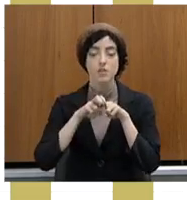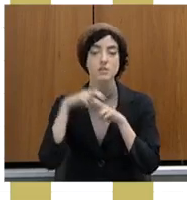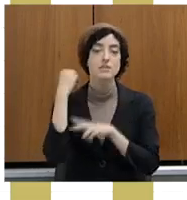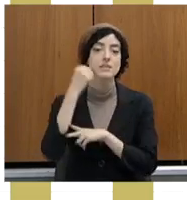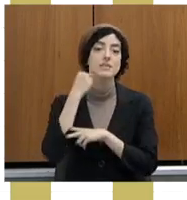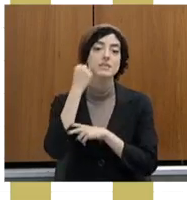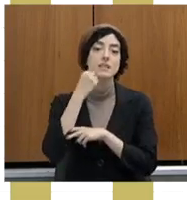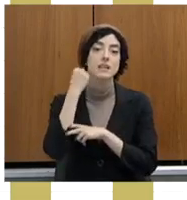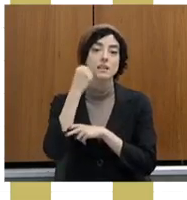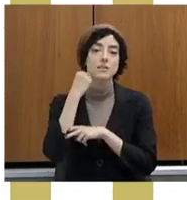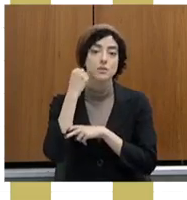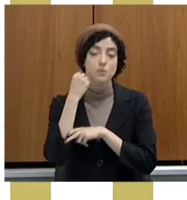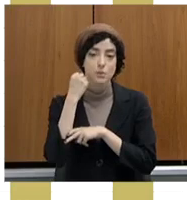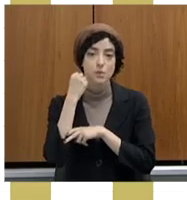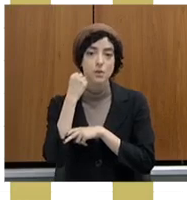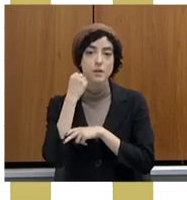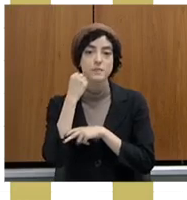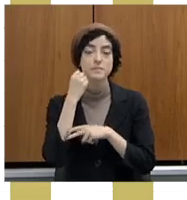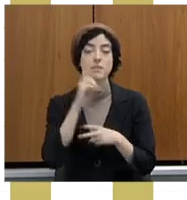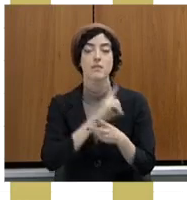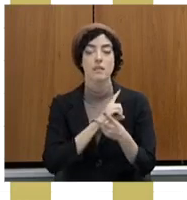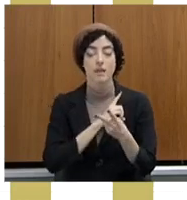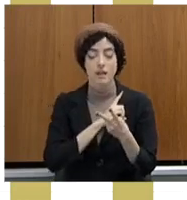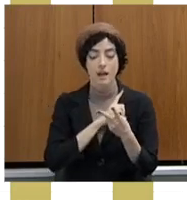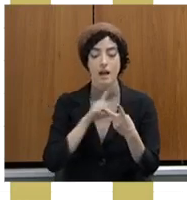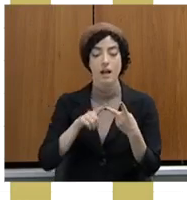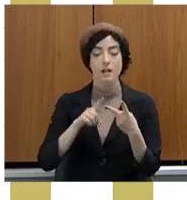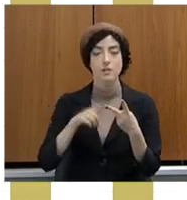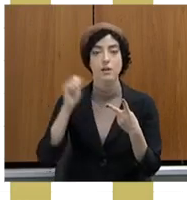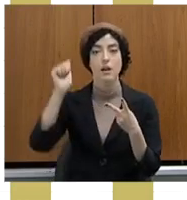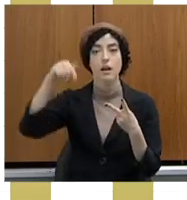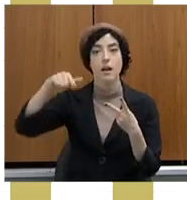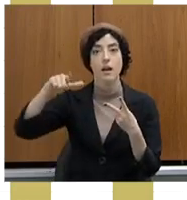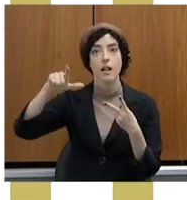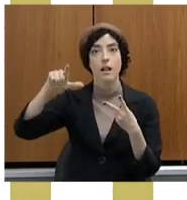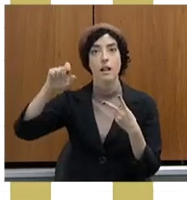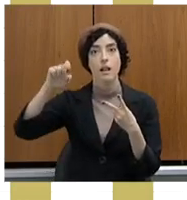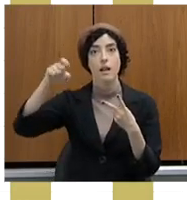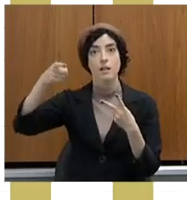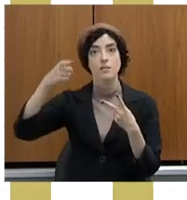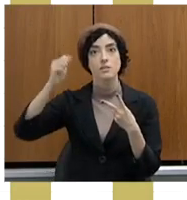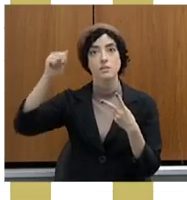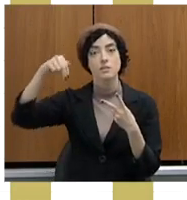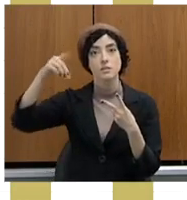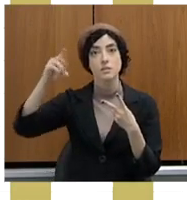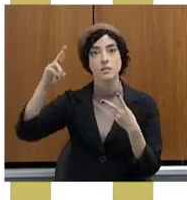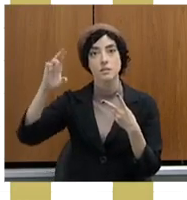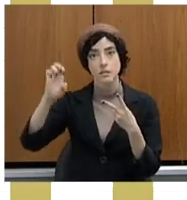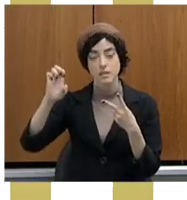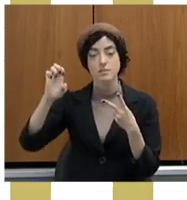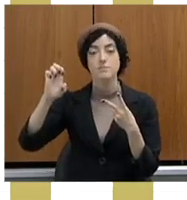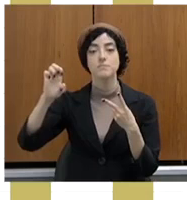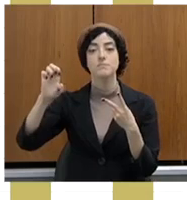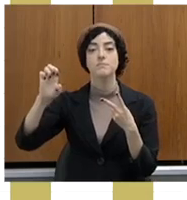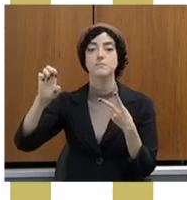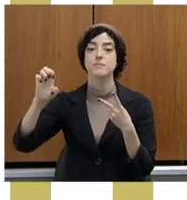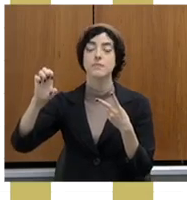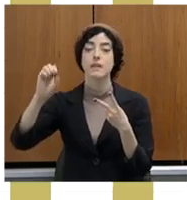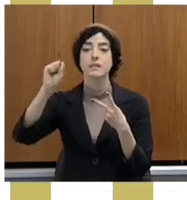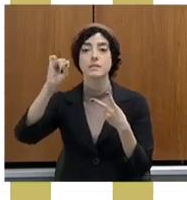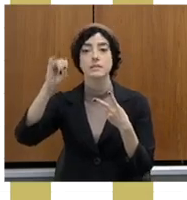E isso foi destinado, inclusive, às demais forças de segurança, Polícia Militar, Corpo de Bombeiros também.